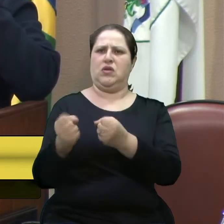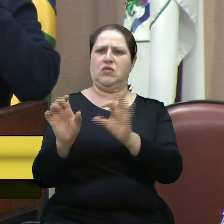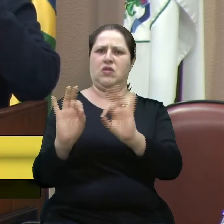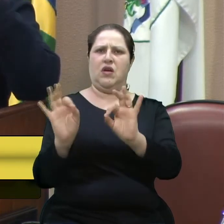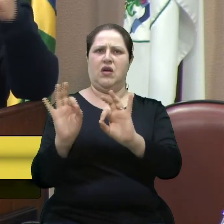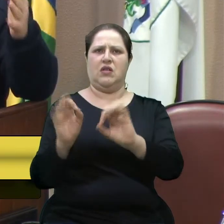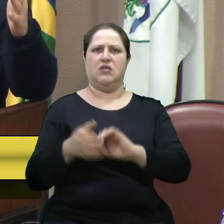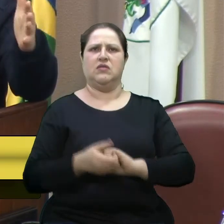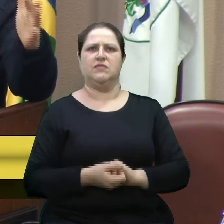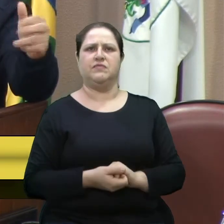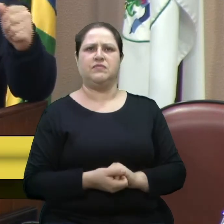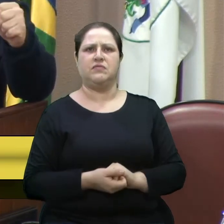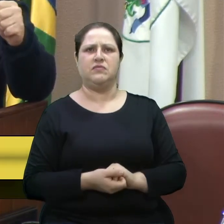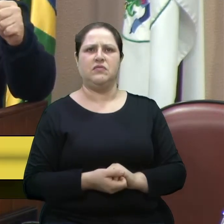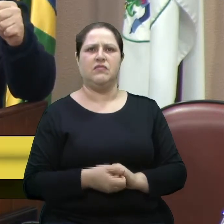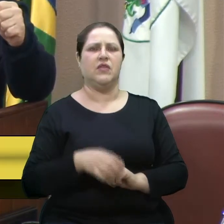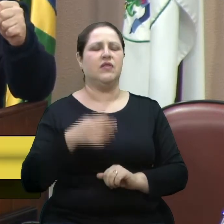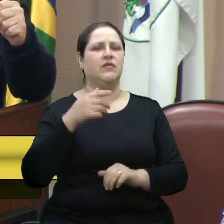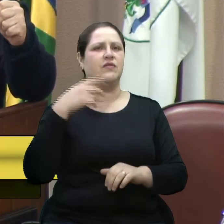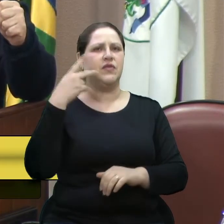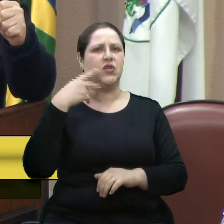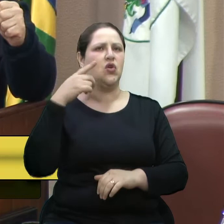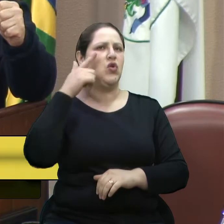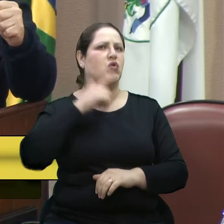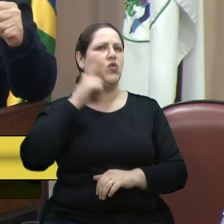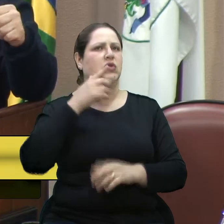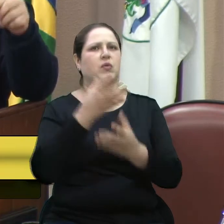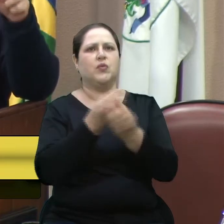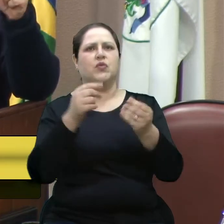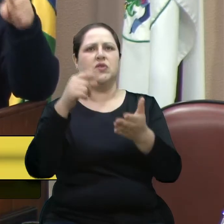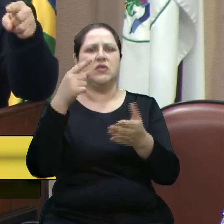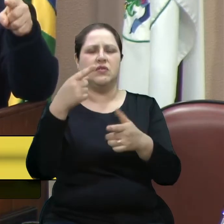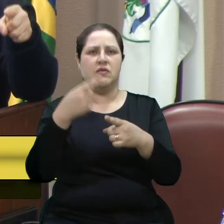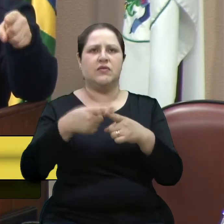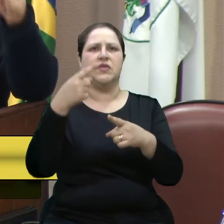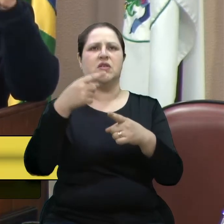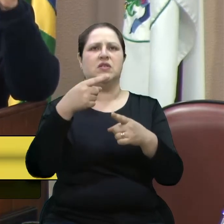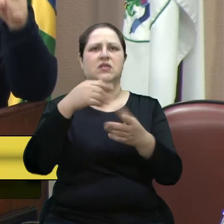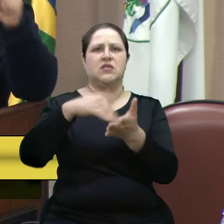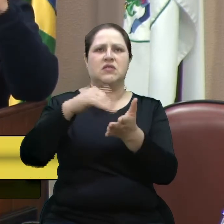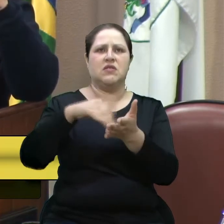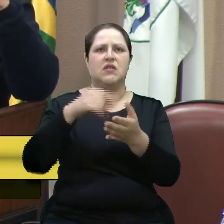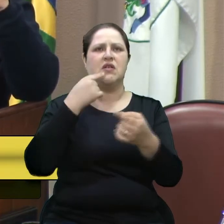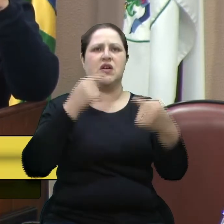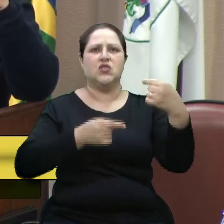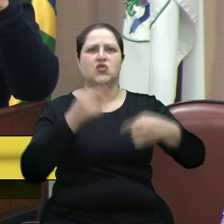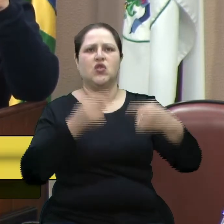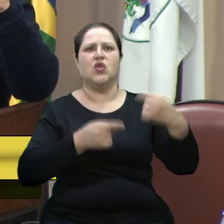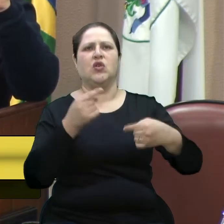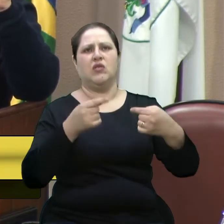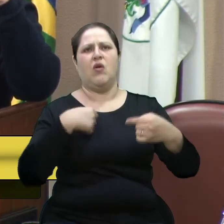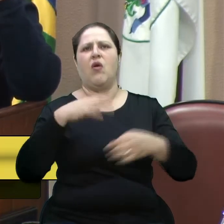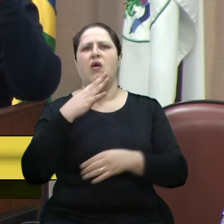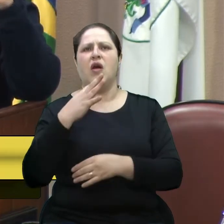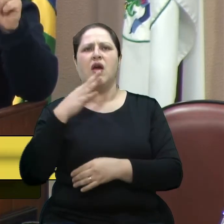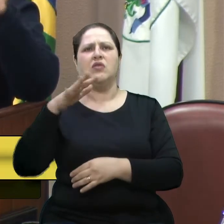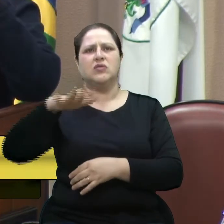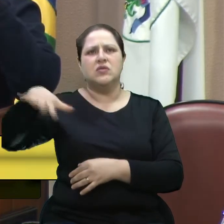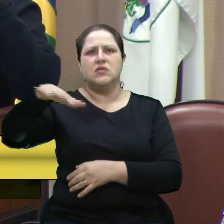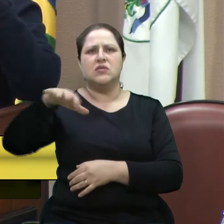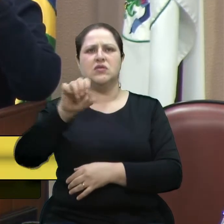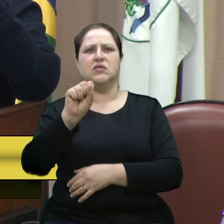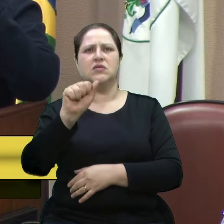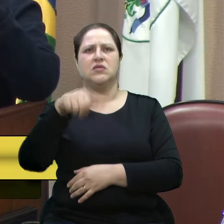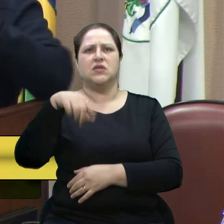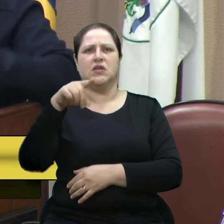vereador Lucas, que muitas vezes criticou a secretária de Educação aqui, disse eu conheço a Sandra, conheço a área pedagógica que ela usa